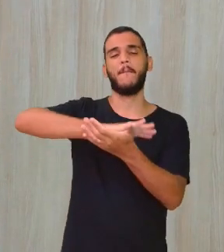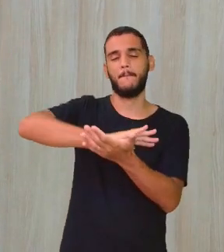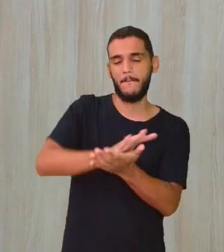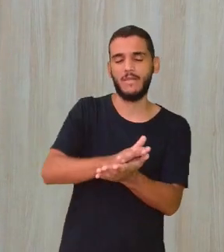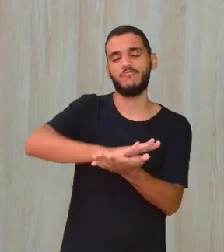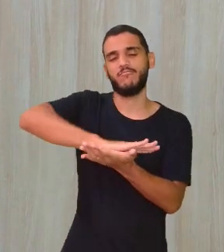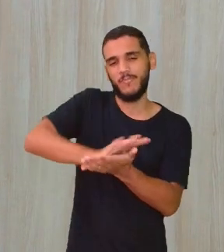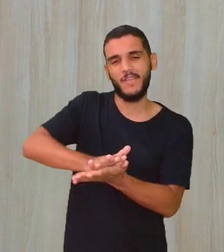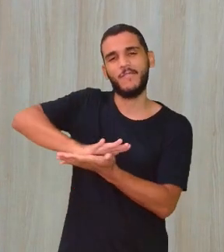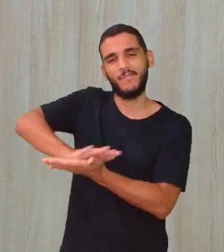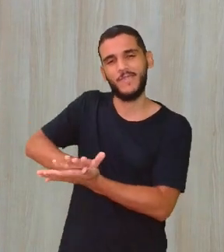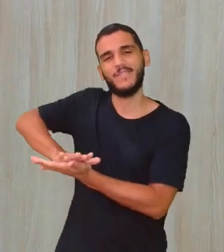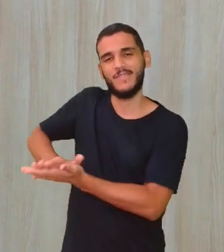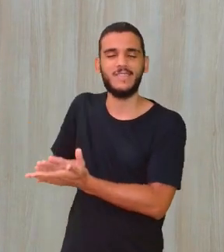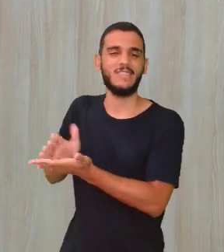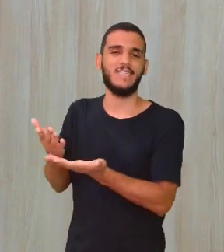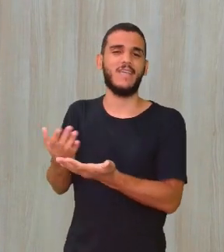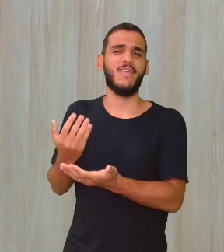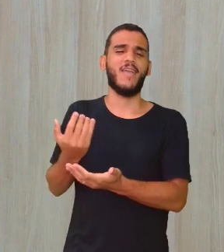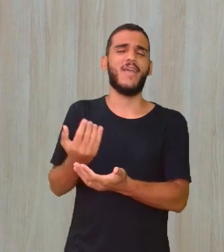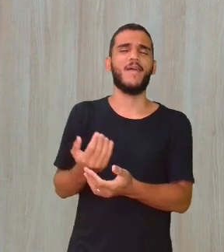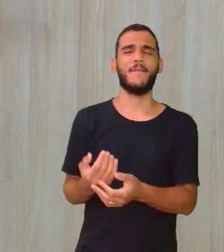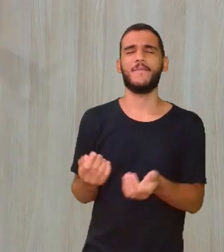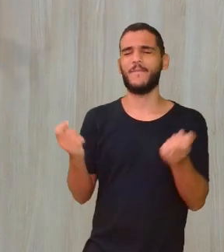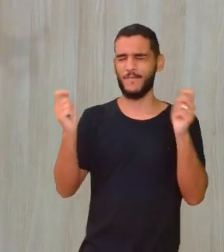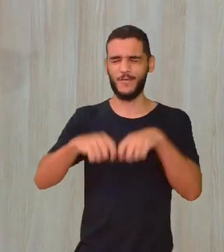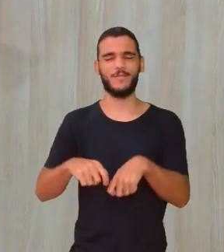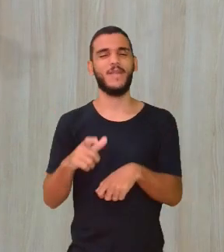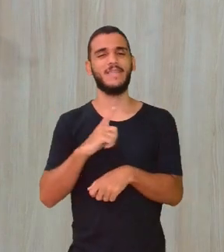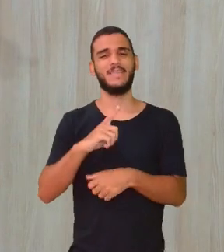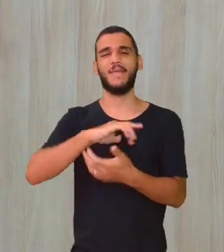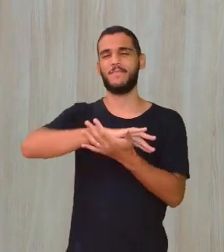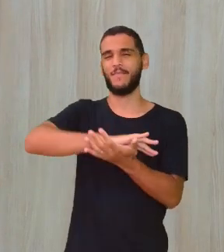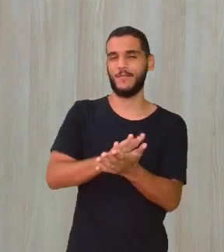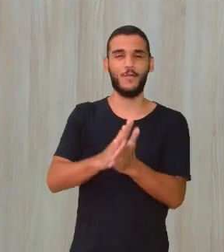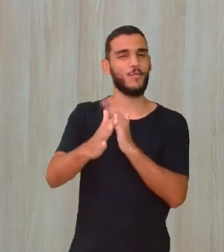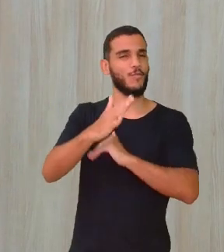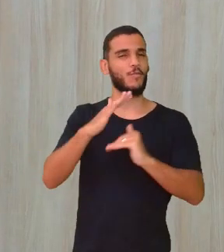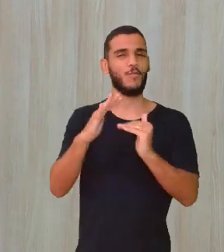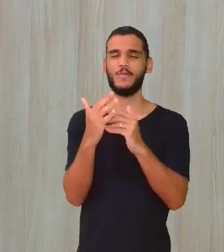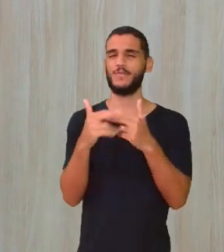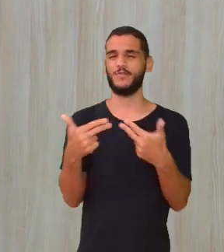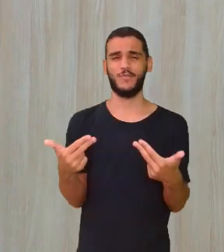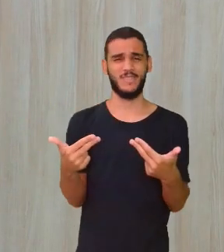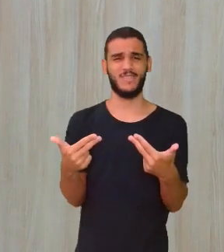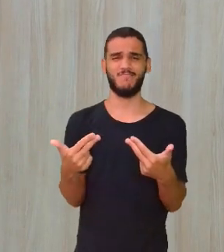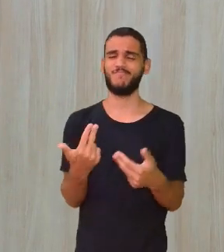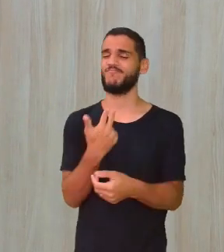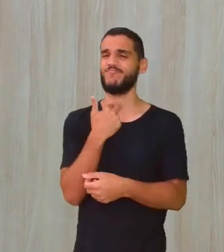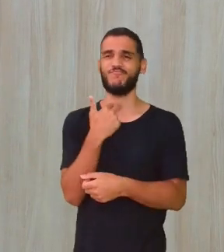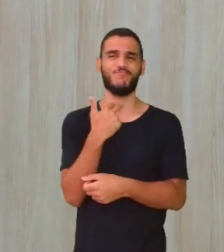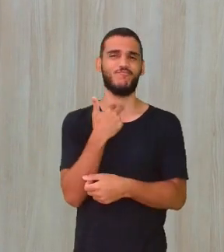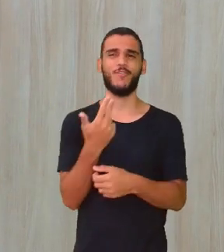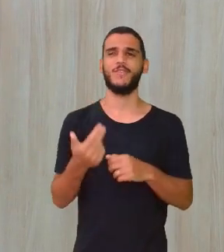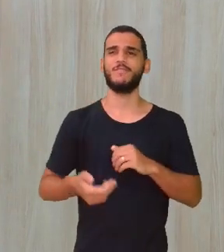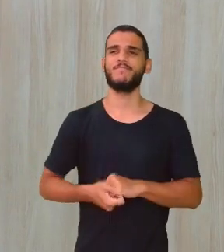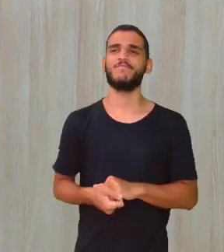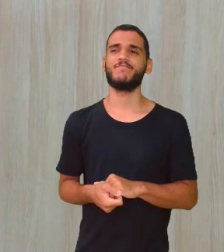E aí vale a pena a gente viver uma vida tendo preconceito com tudo? Para mim não vale. Não vale mesmo.